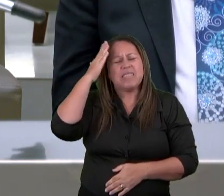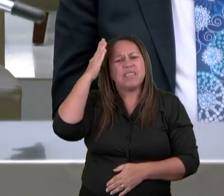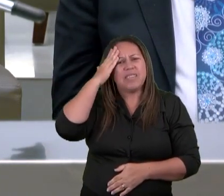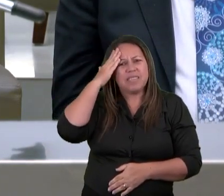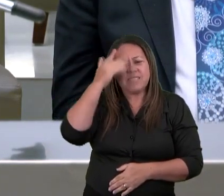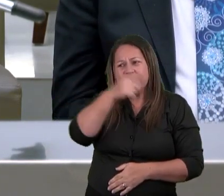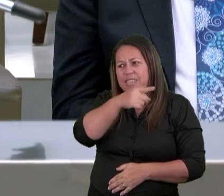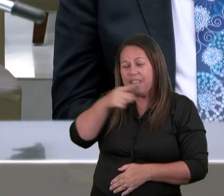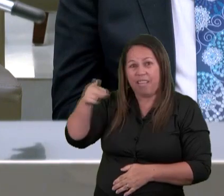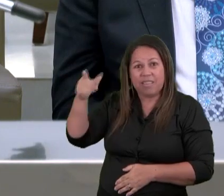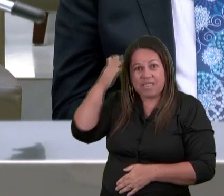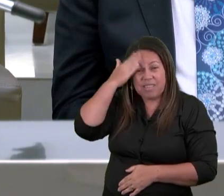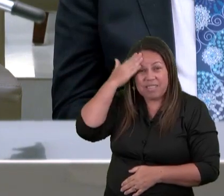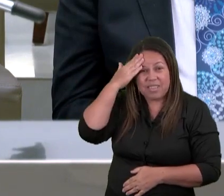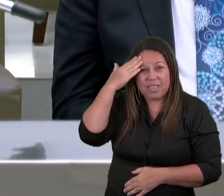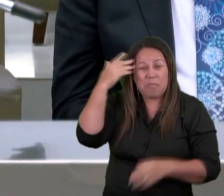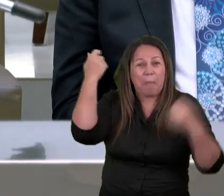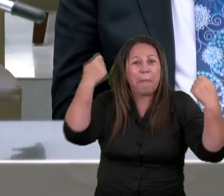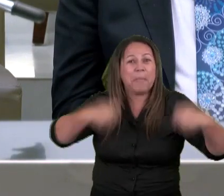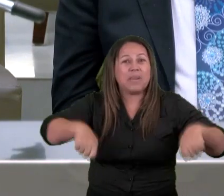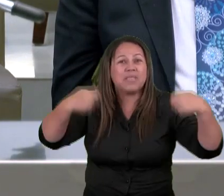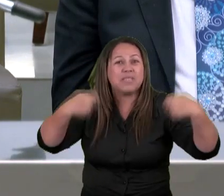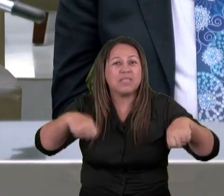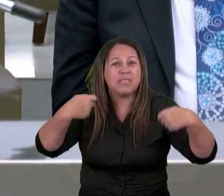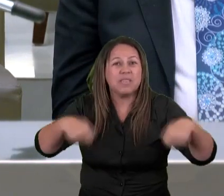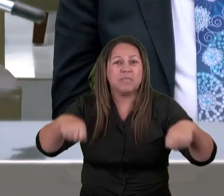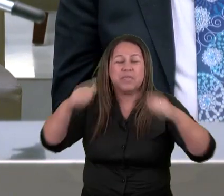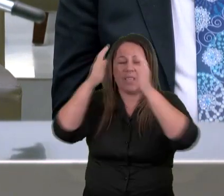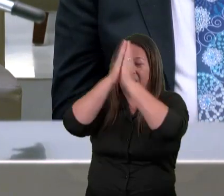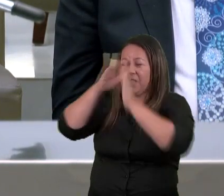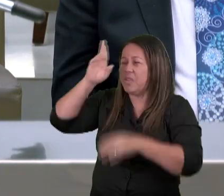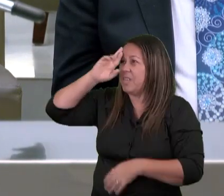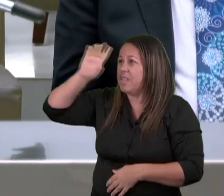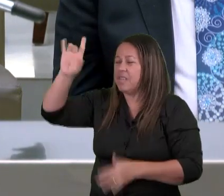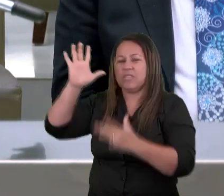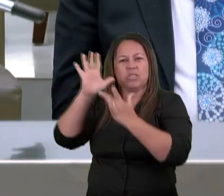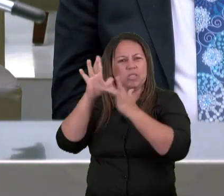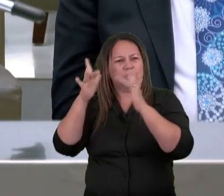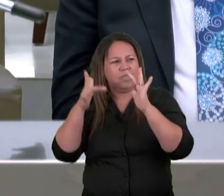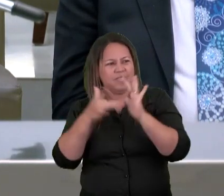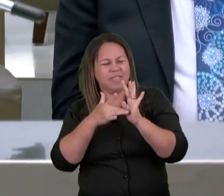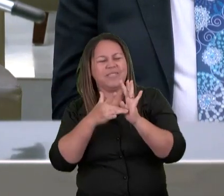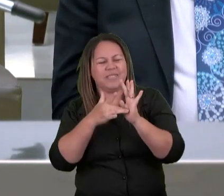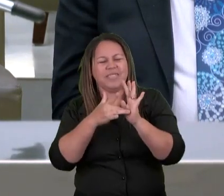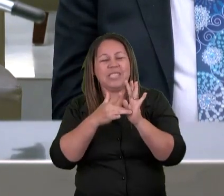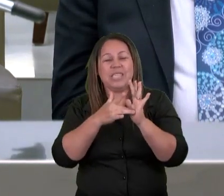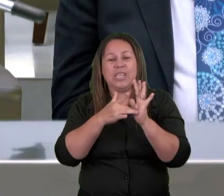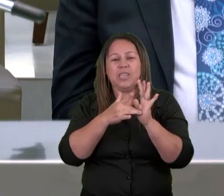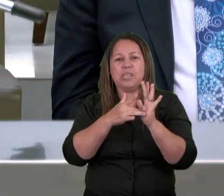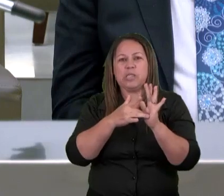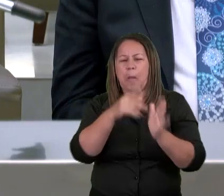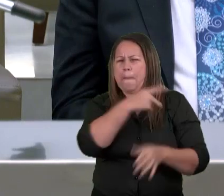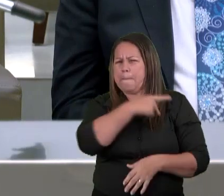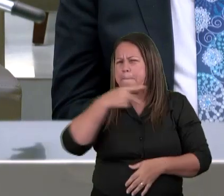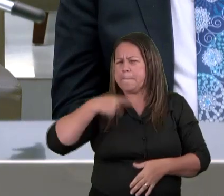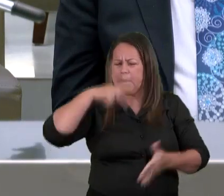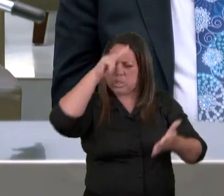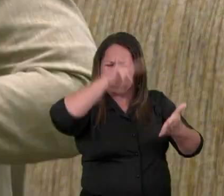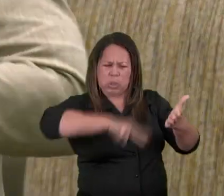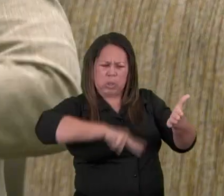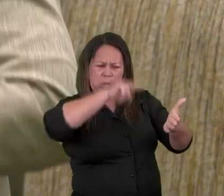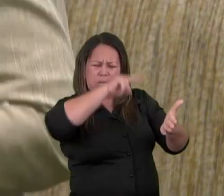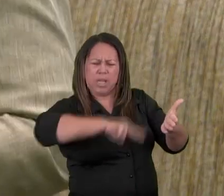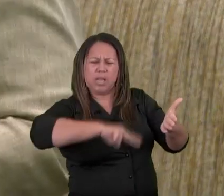adorá-lo O nosso pastor leu nesta noite um texto na leitura oficial Onde o